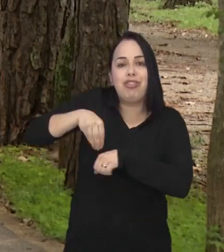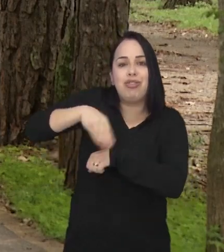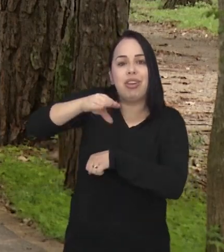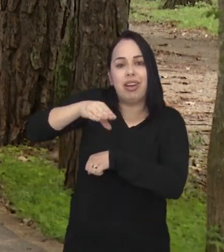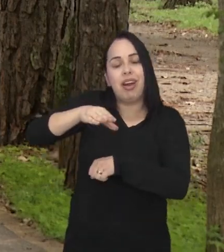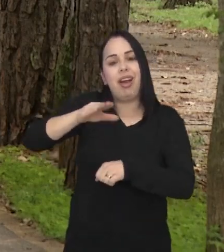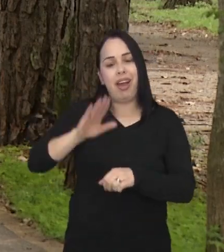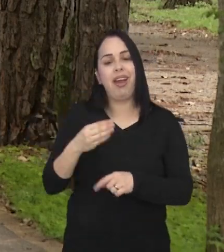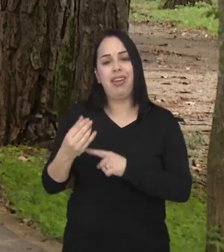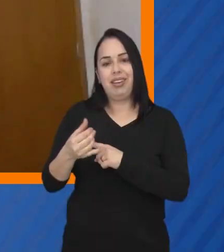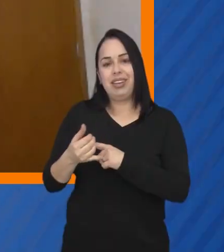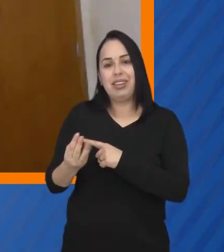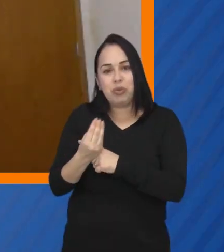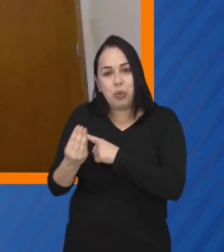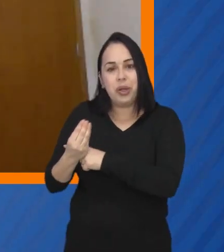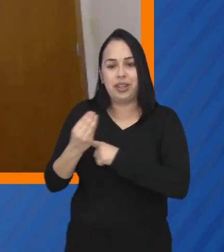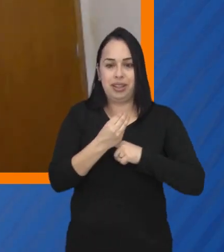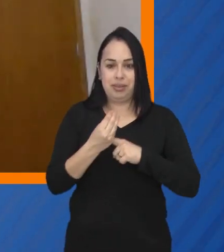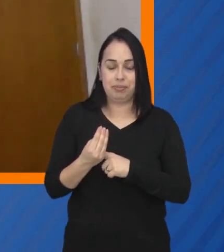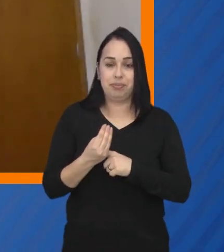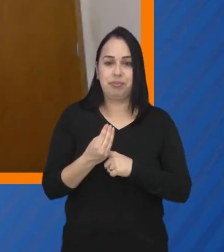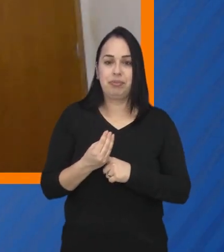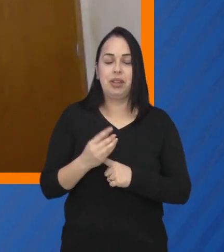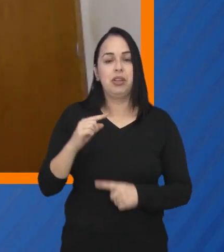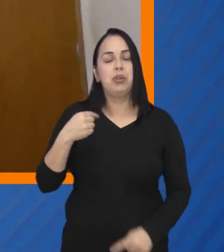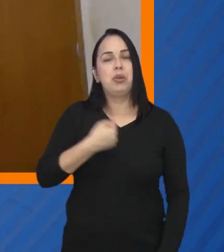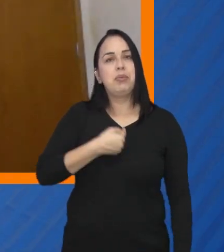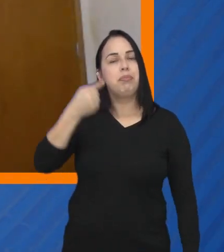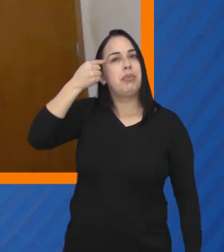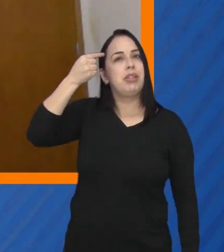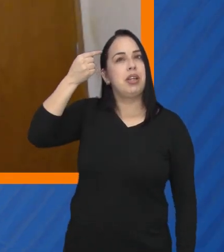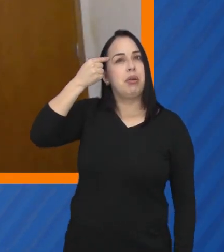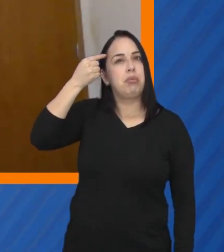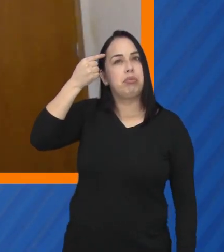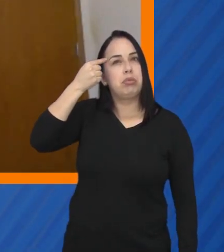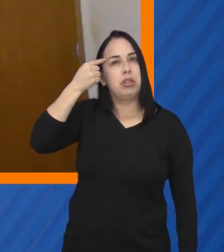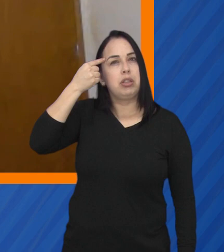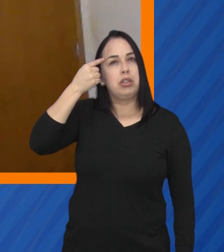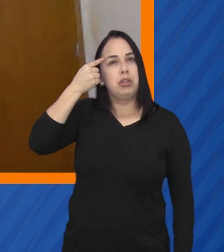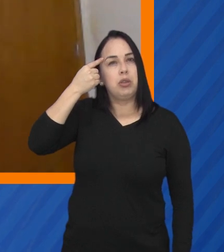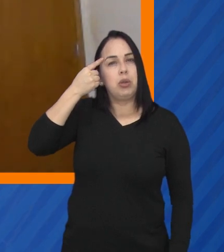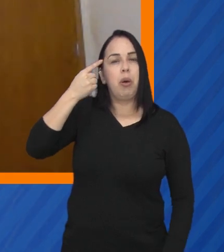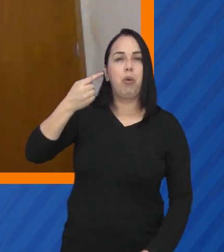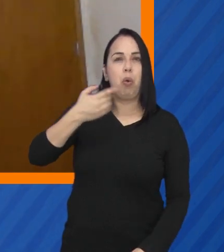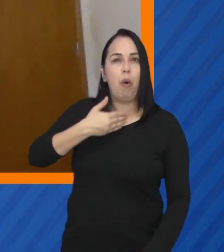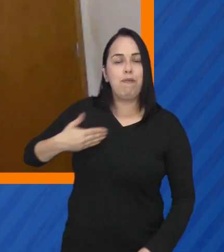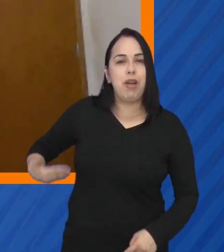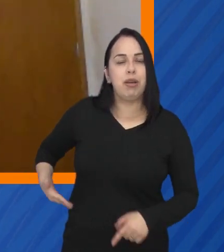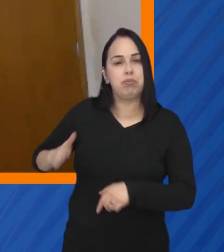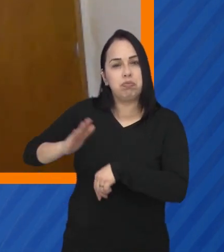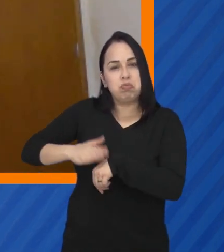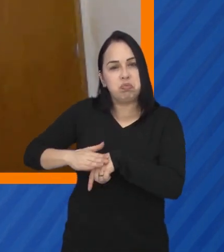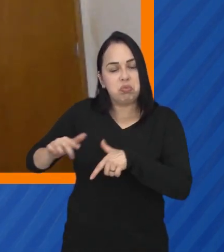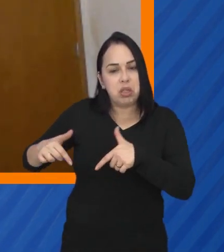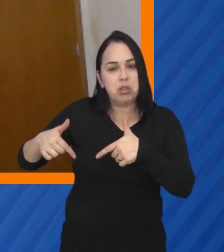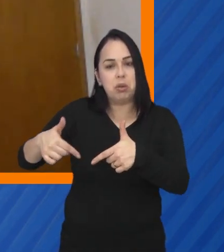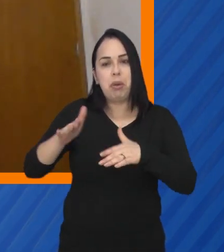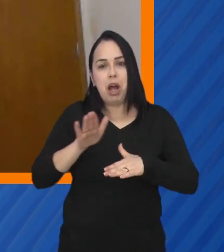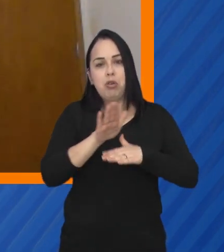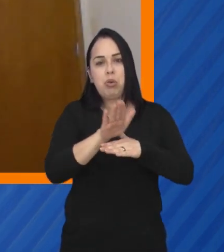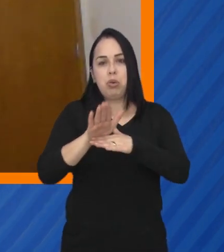é a prevenção. Toda vez que a gente fala em saúde pública, nós devemos sempre ratificar